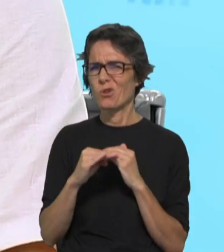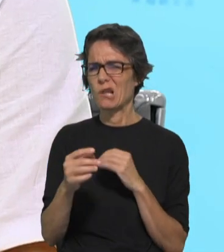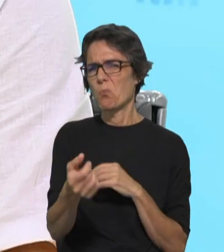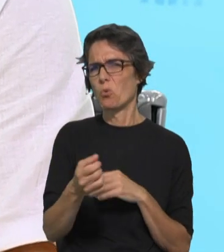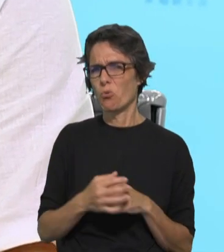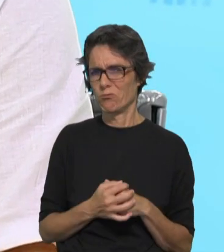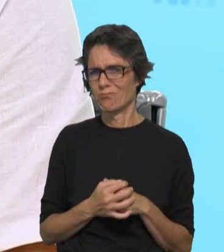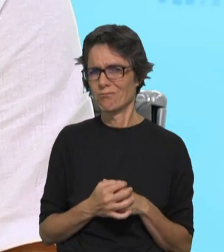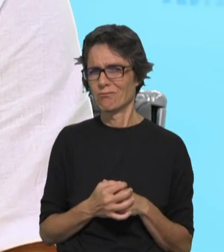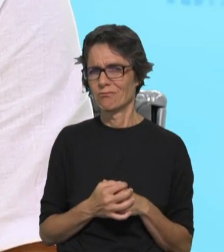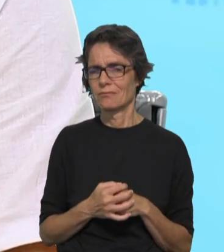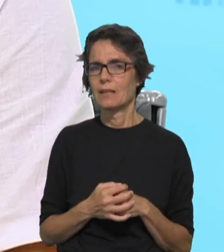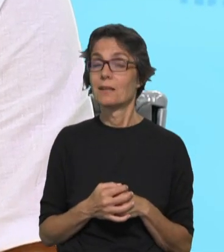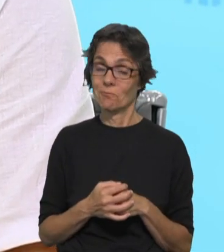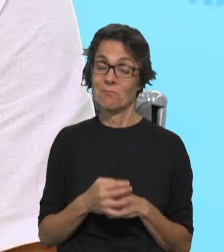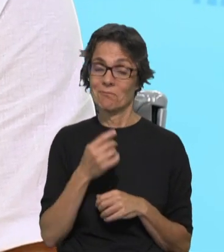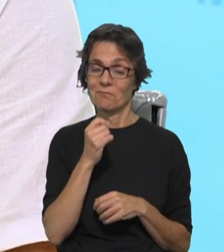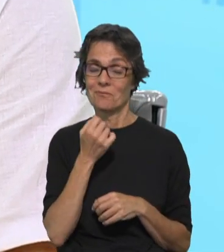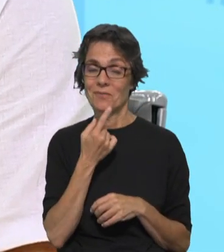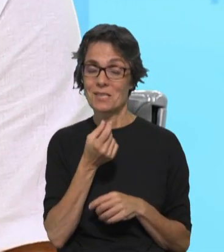É bem observado isso.